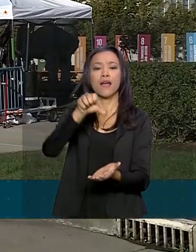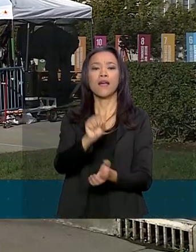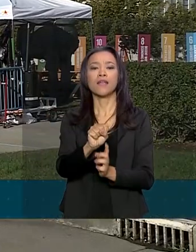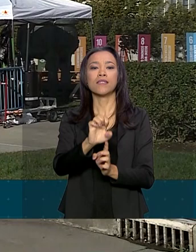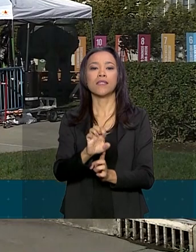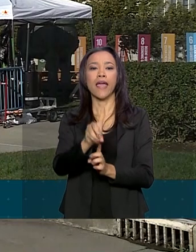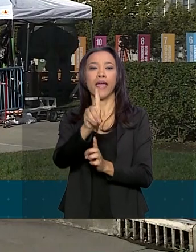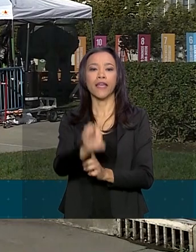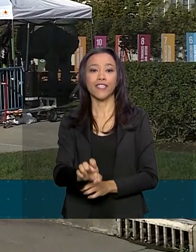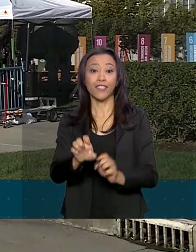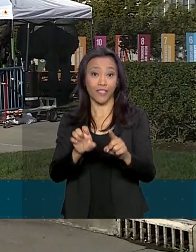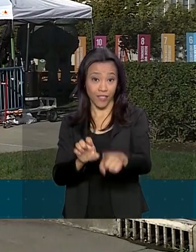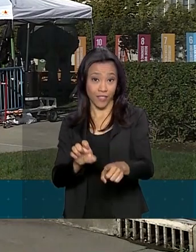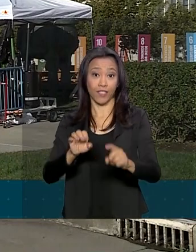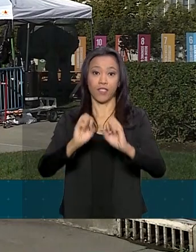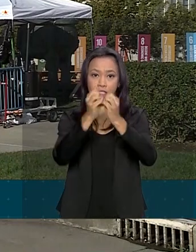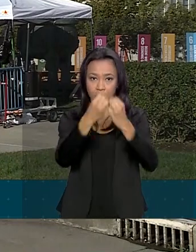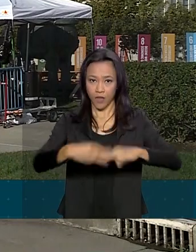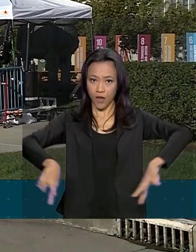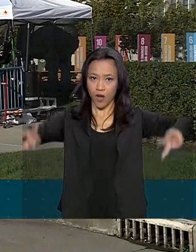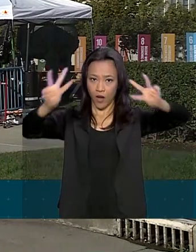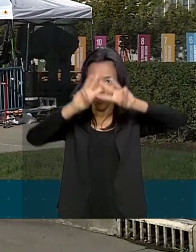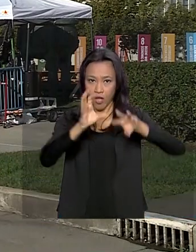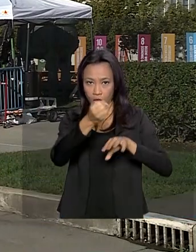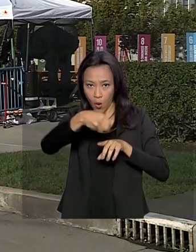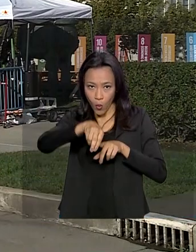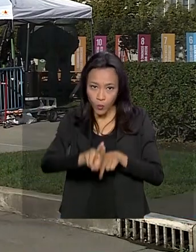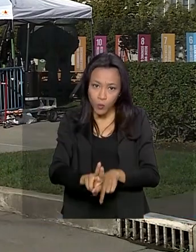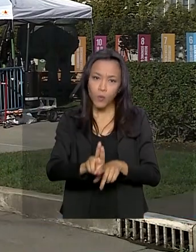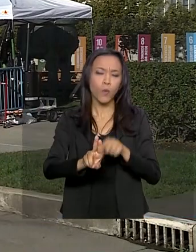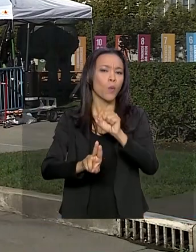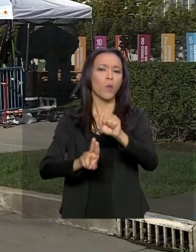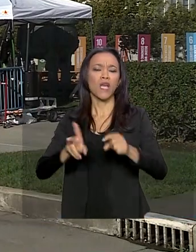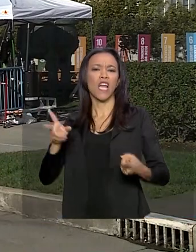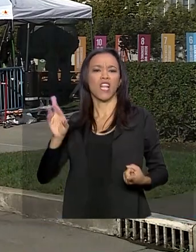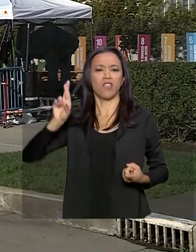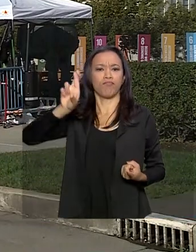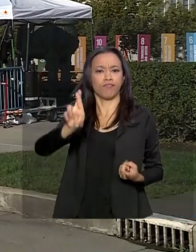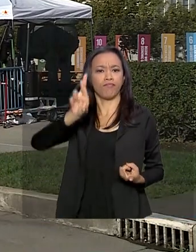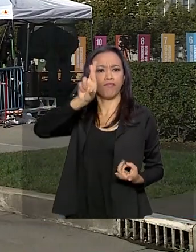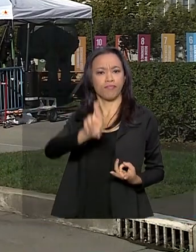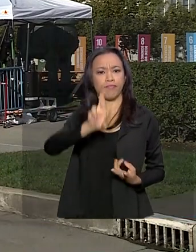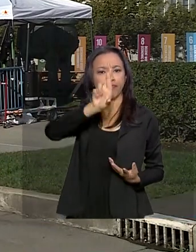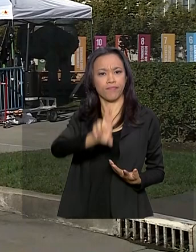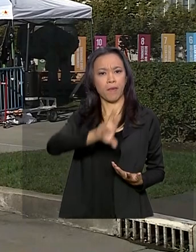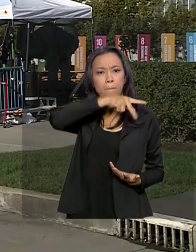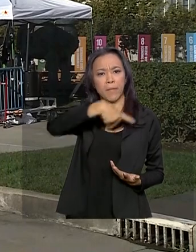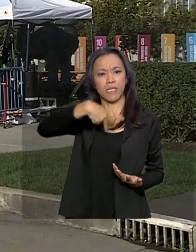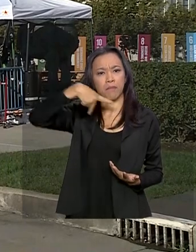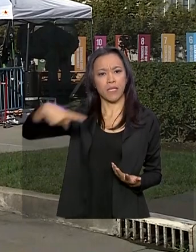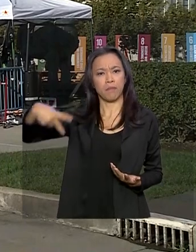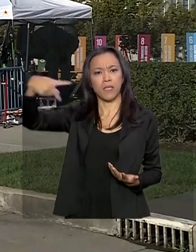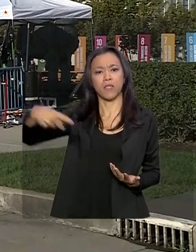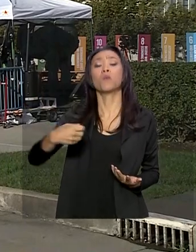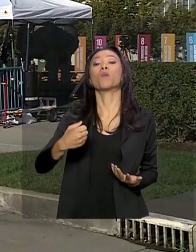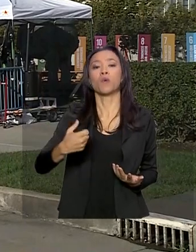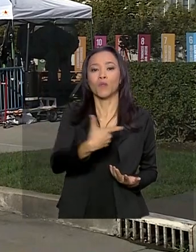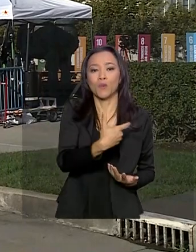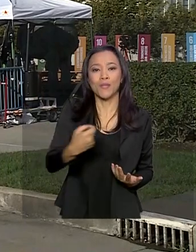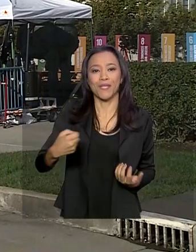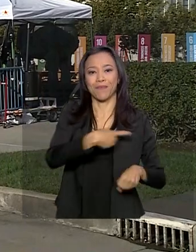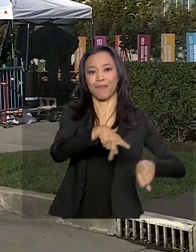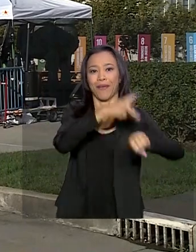74ª Assembleia Geral da ONU, que é o dia em que os líderes, chefes de Estado, presidentes de quase 200 países